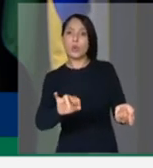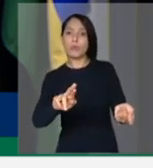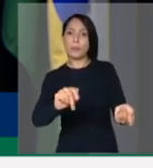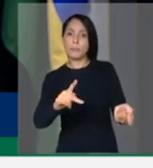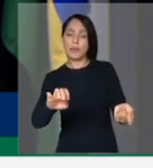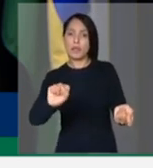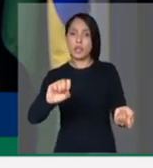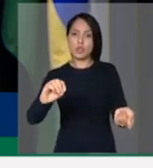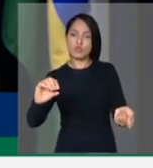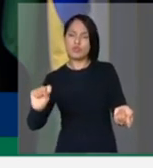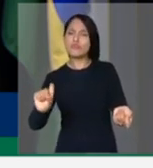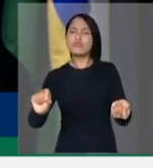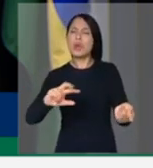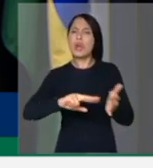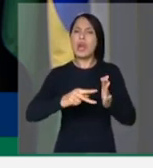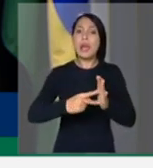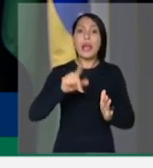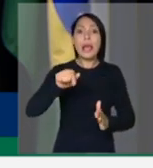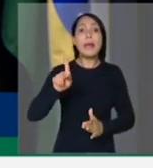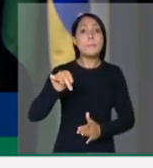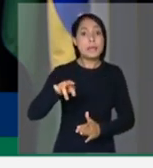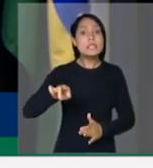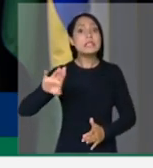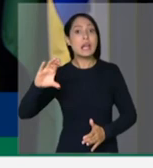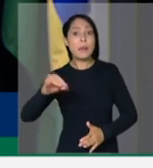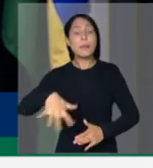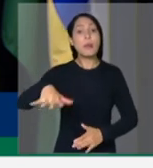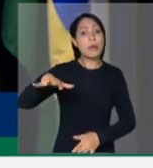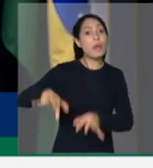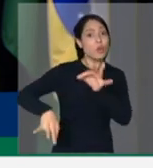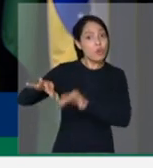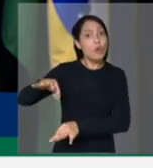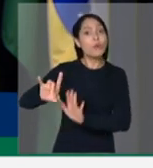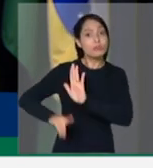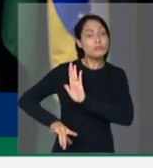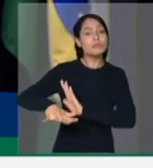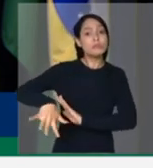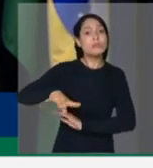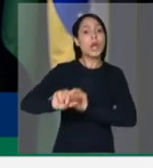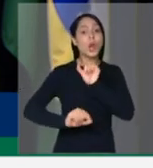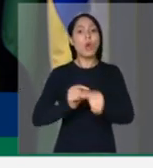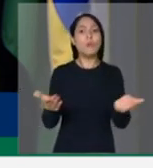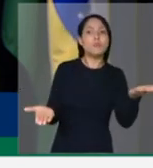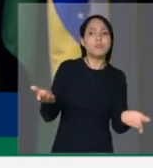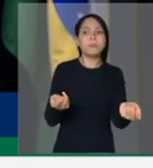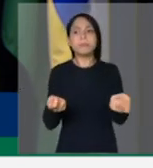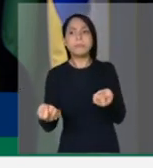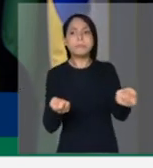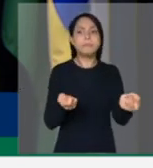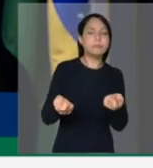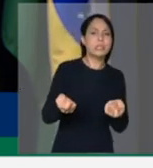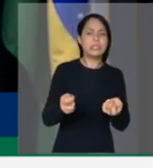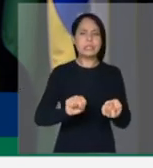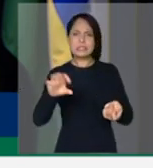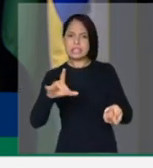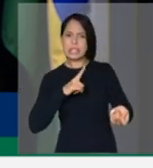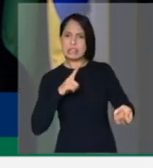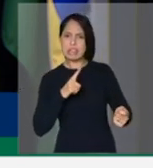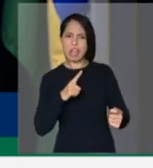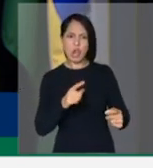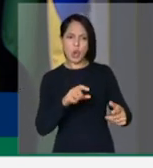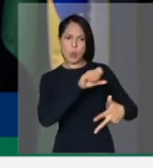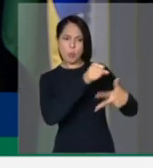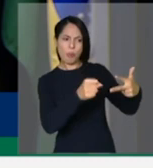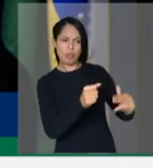deve estar interferindo quando um poder está se exacerbando, está abusando,